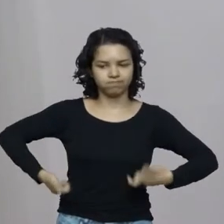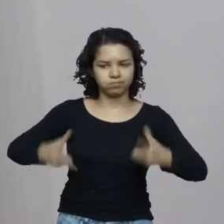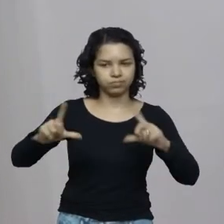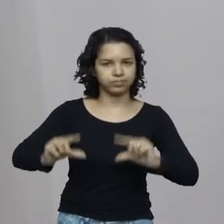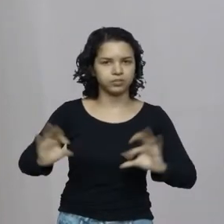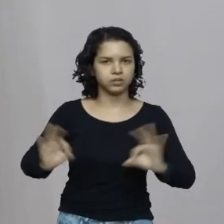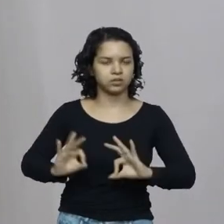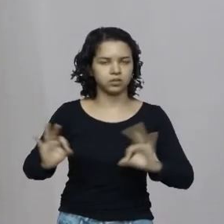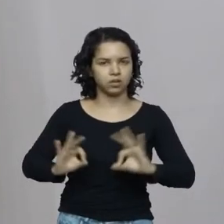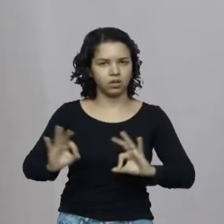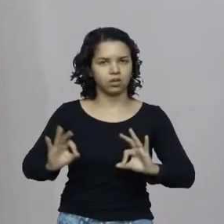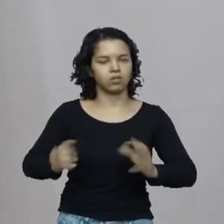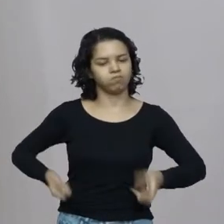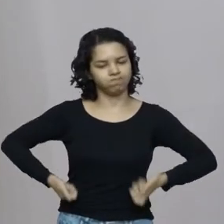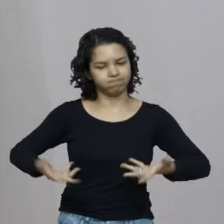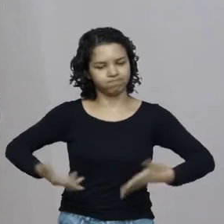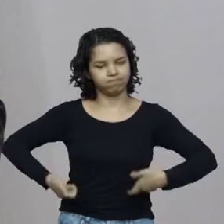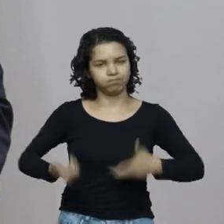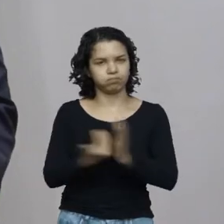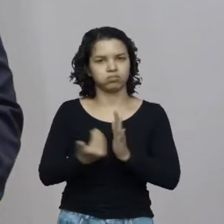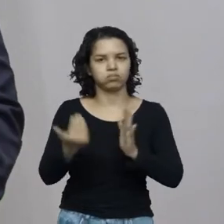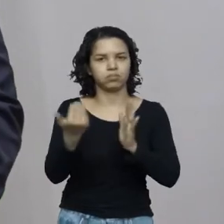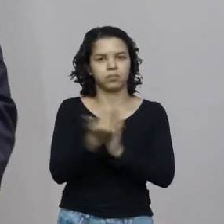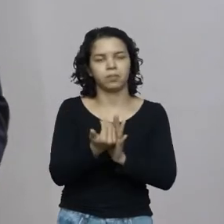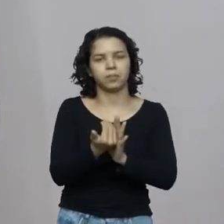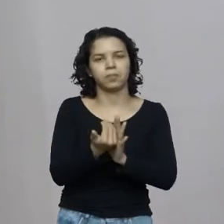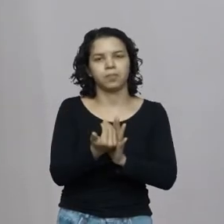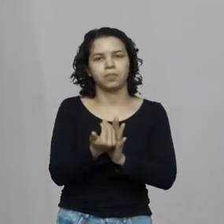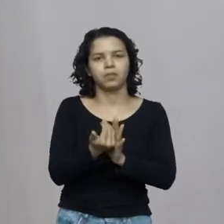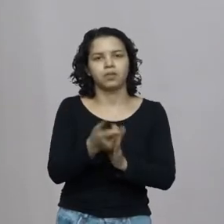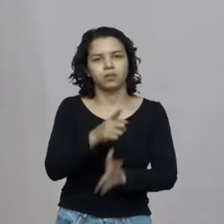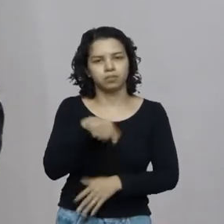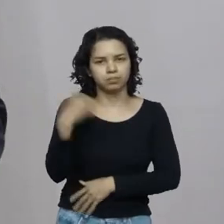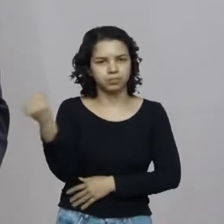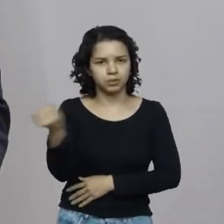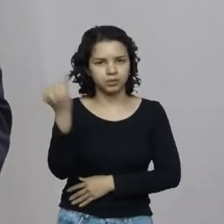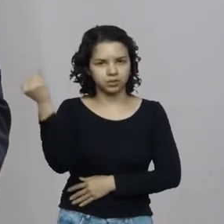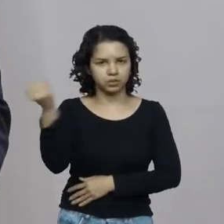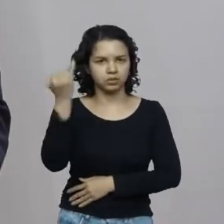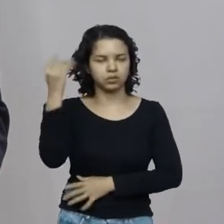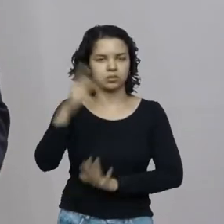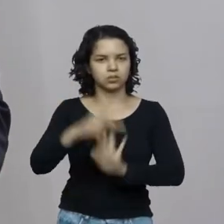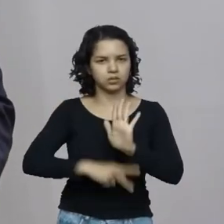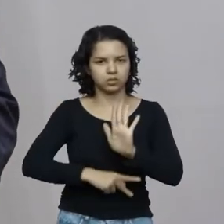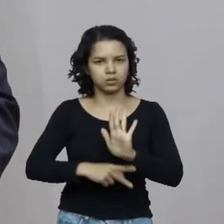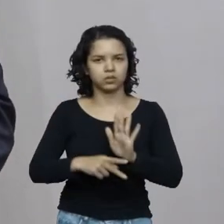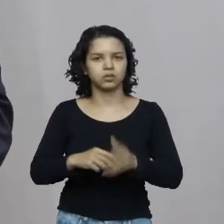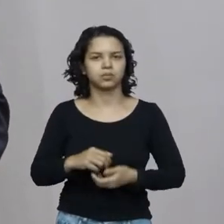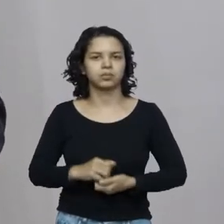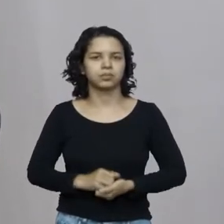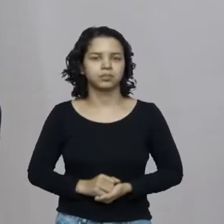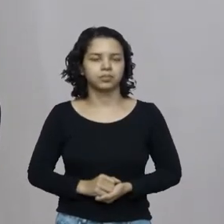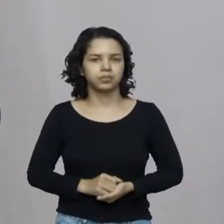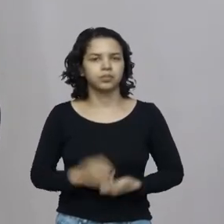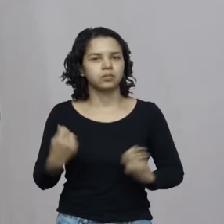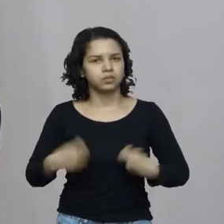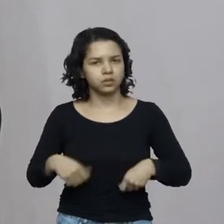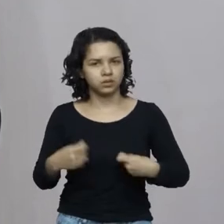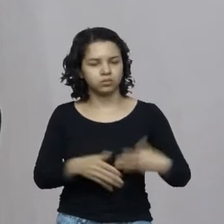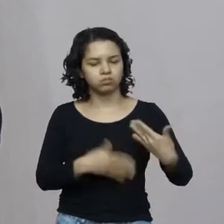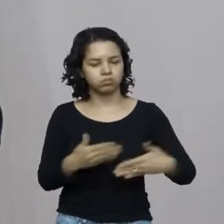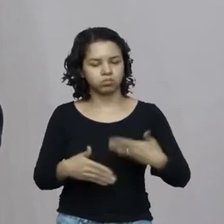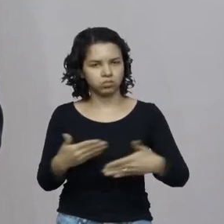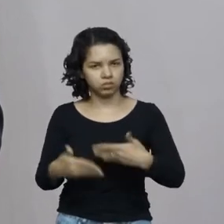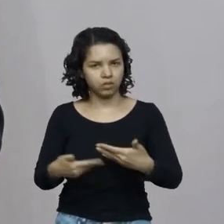sim o contrário disso. Essa é a importância desse projeto deputado Ivanates que deve passar hoje pela